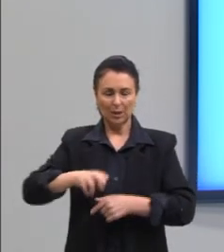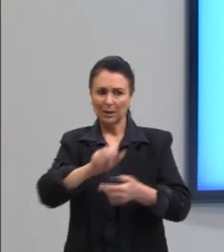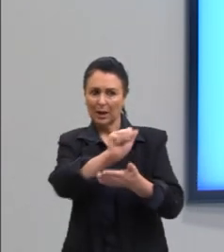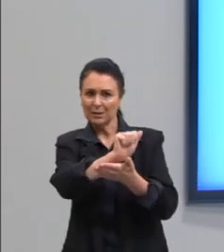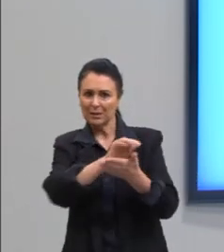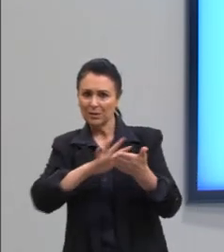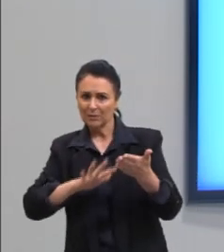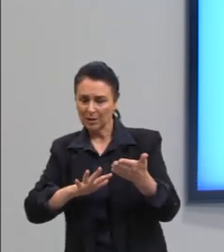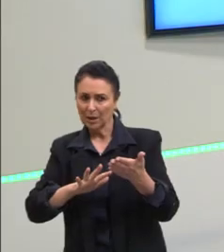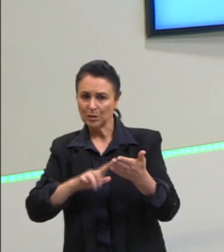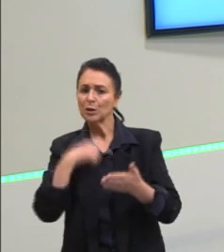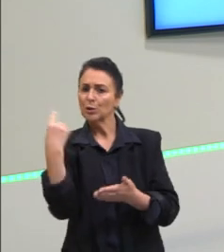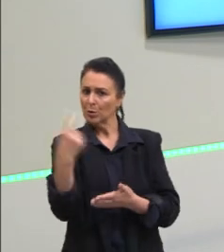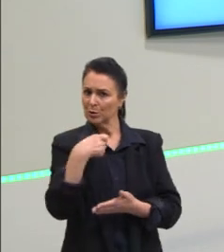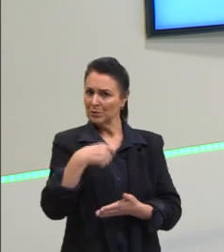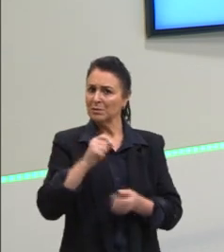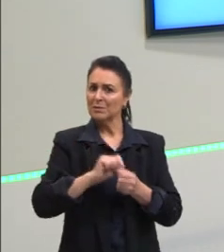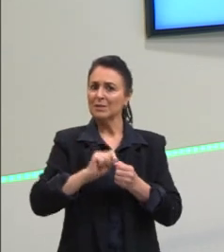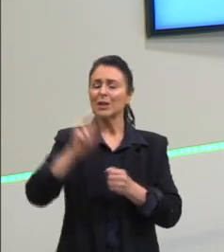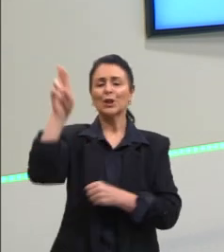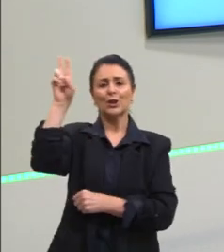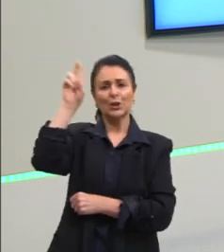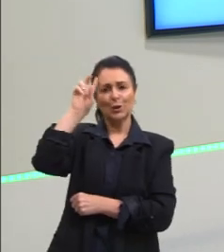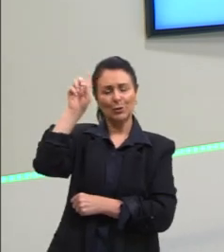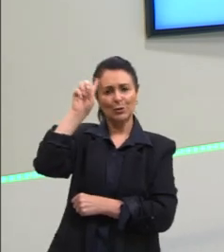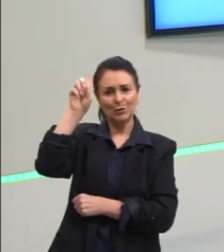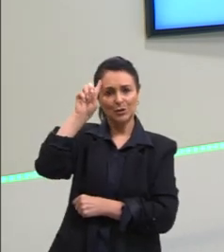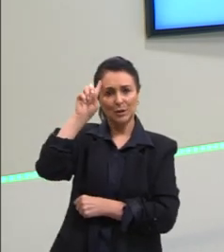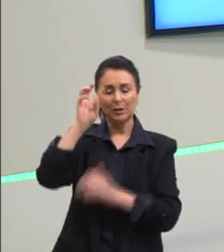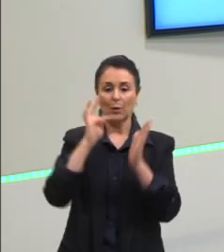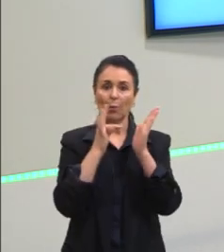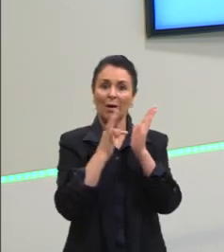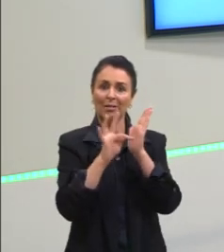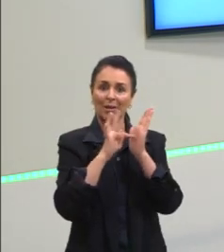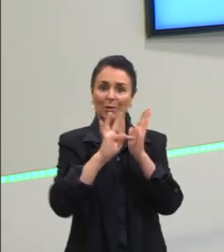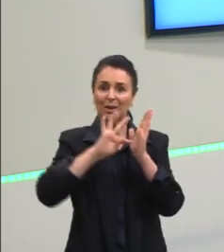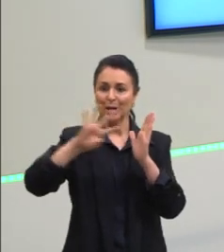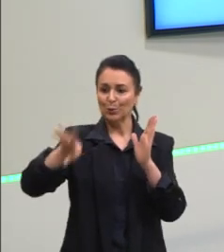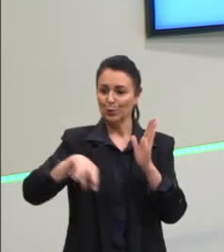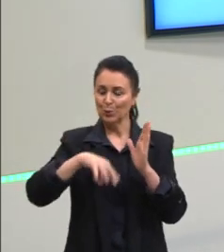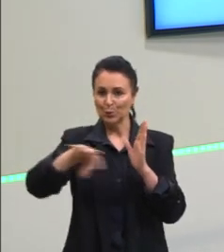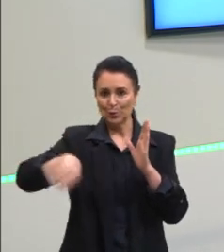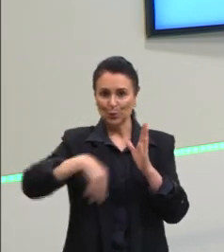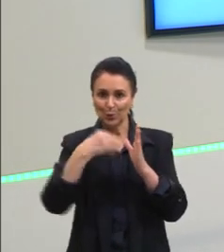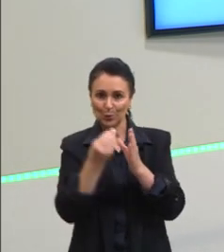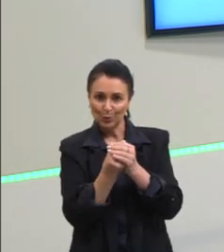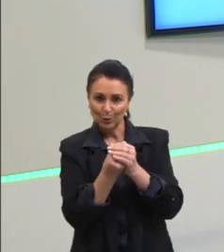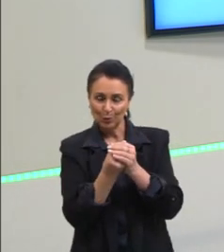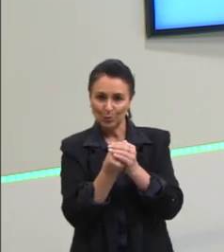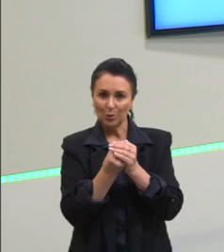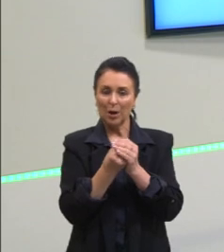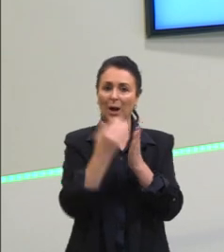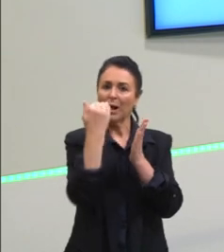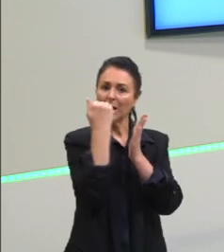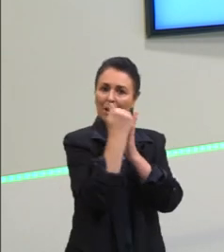diariamente. Então, vocês notem que a teoria dos conjuntos está totalmente